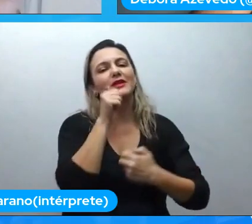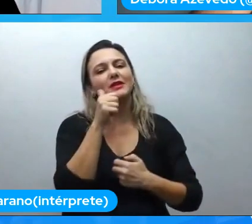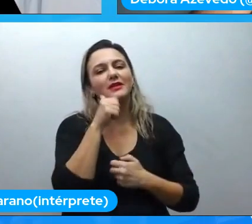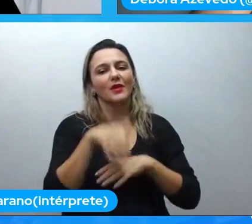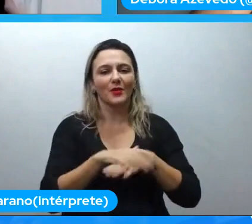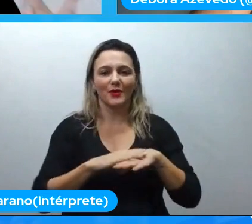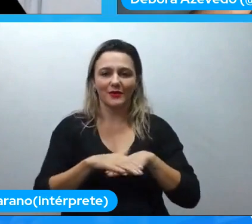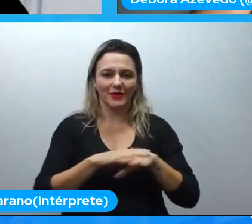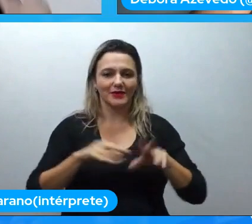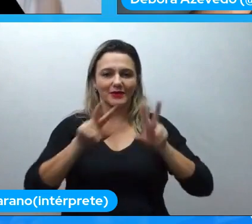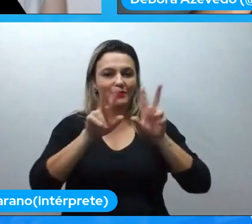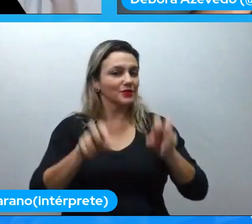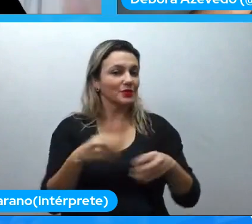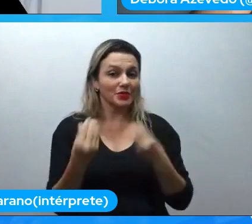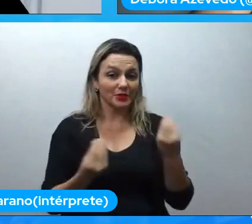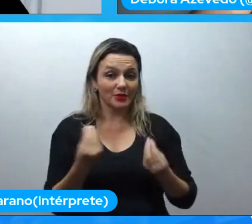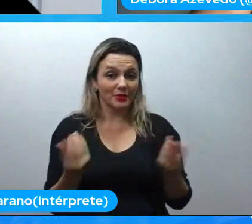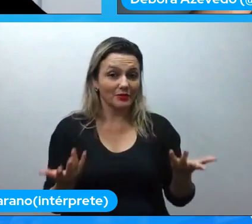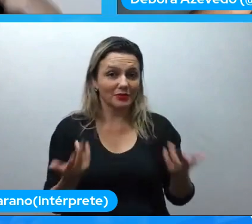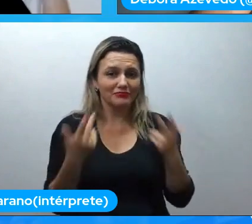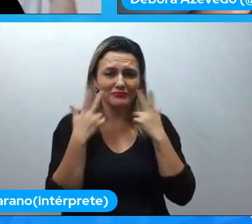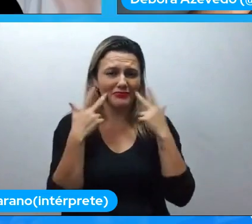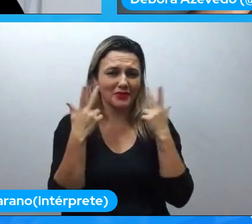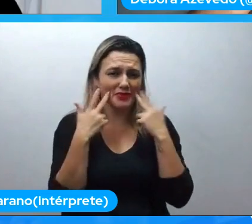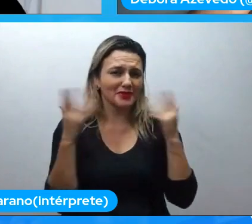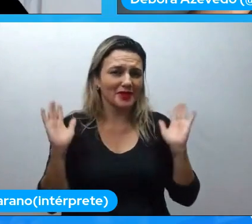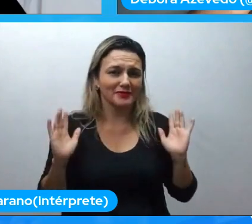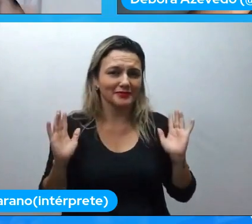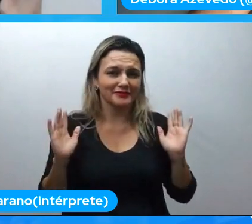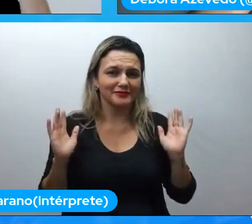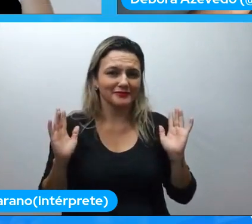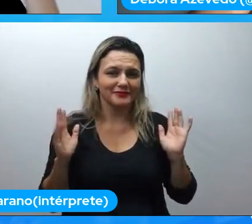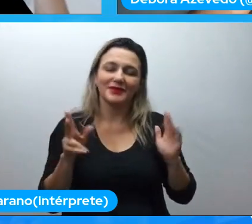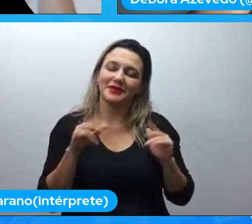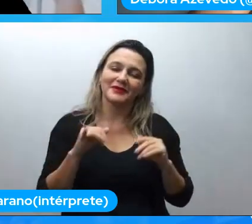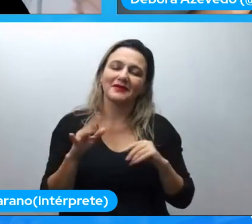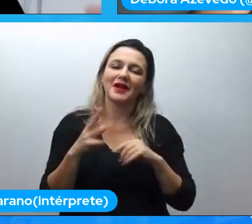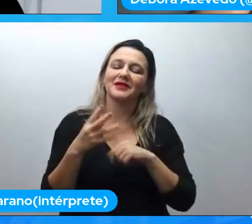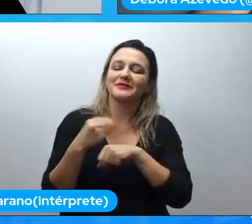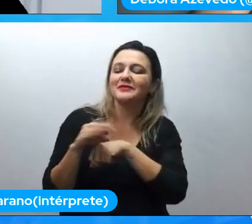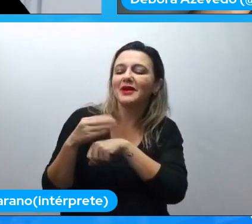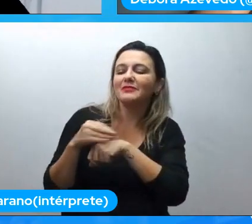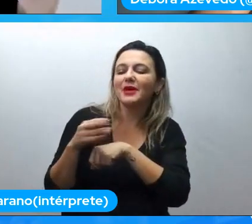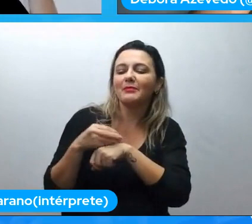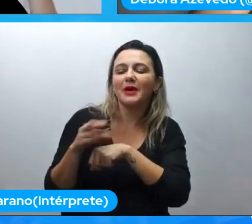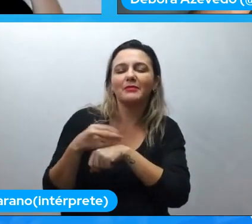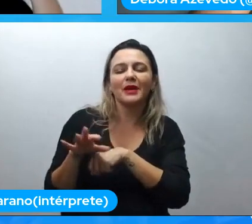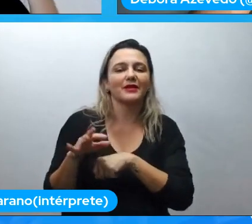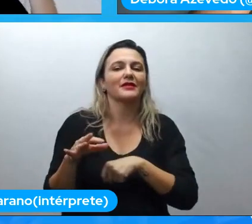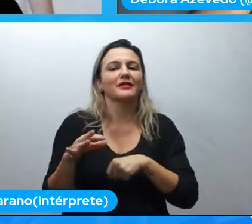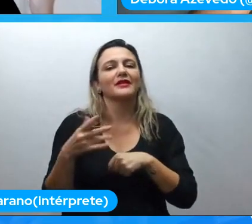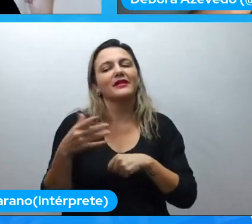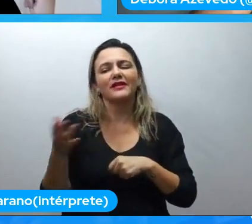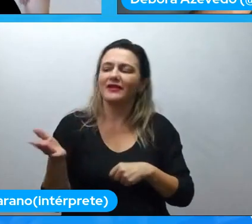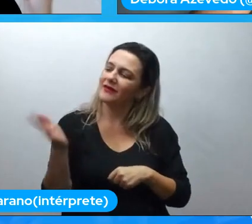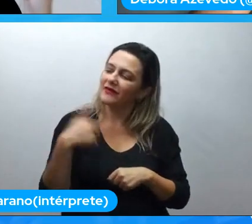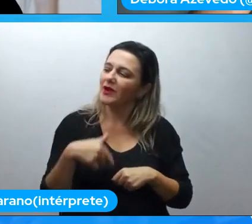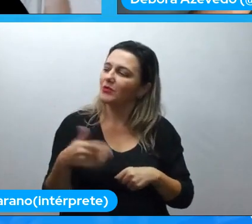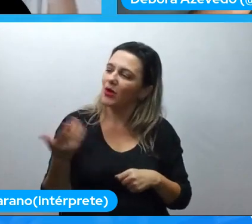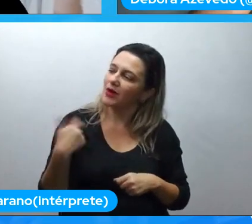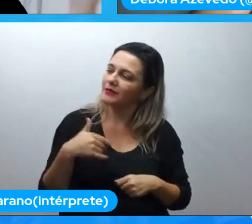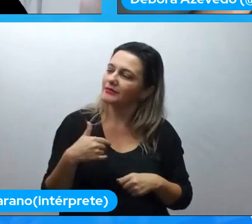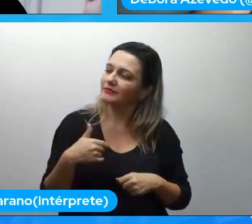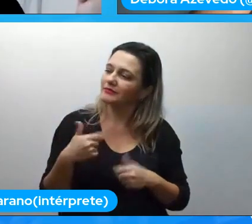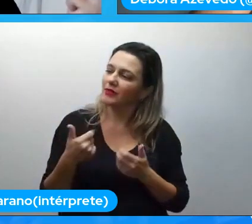a forma que naturalmente vocês vão passar para elas sabe leva elas para uma cafeteria e conversa